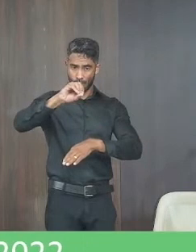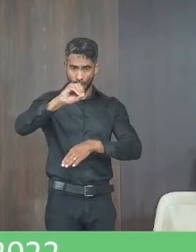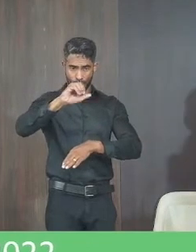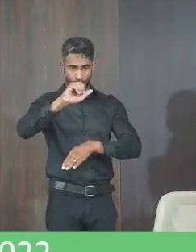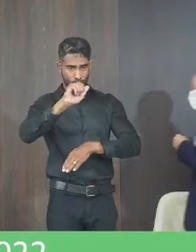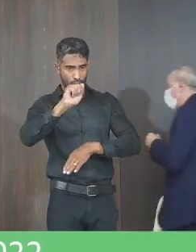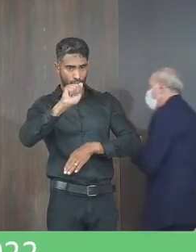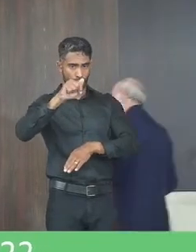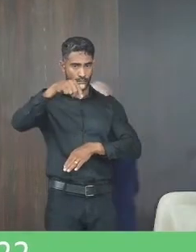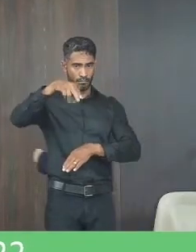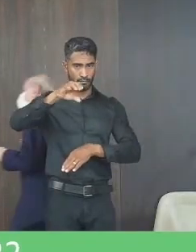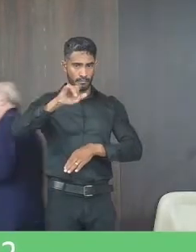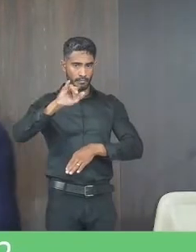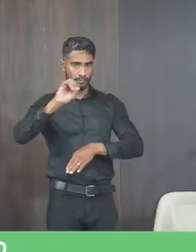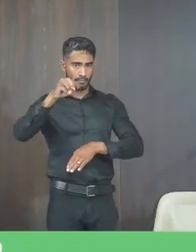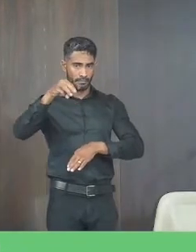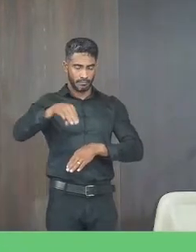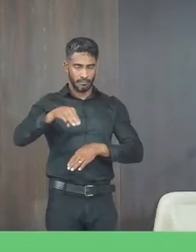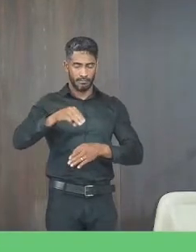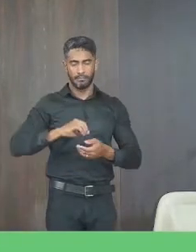bairro Ribeirão do Ouro